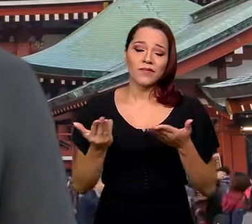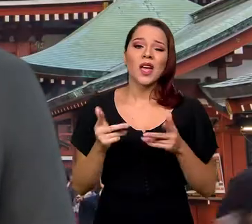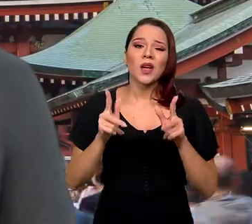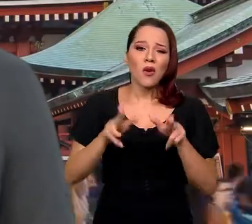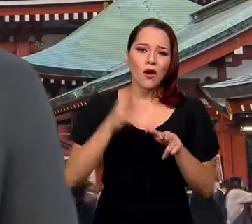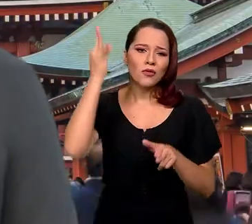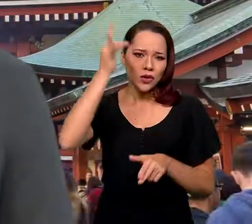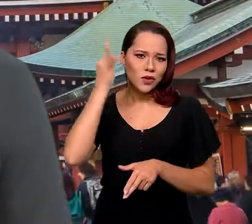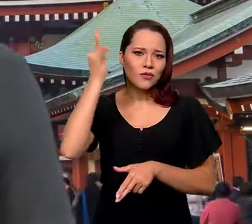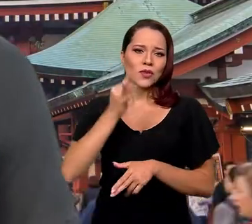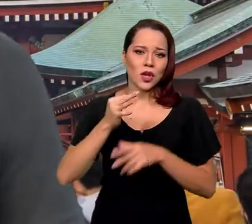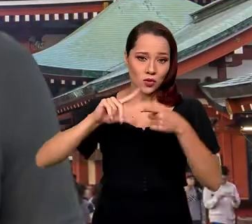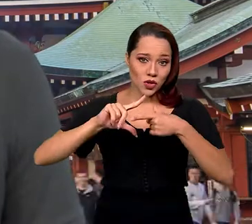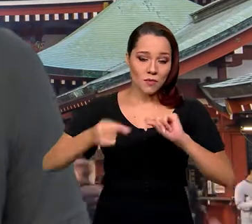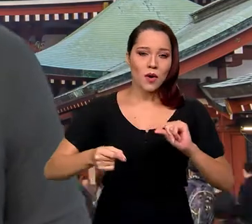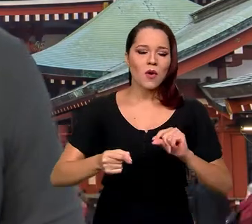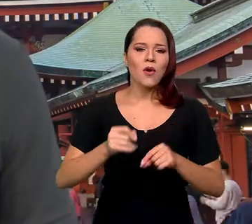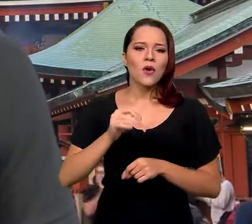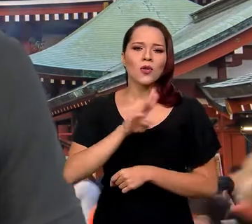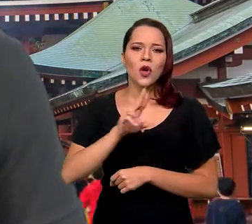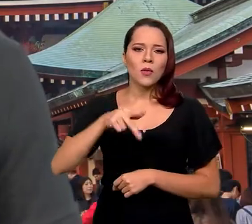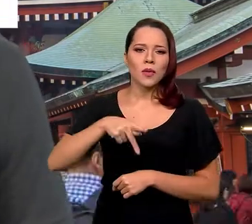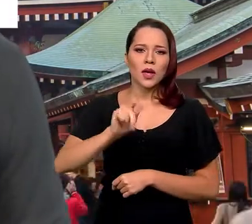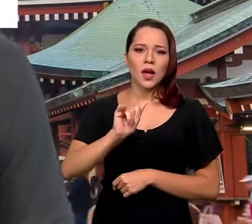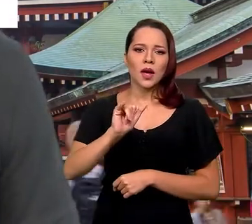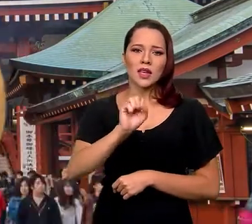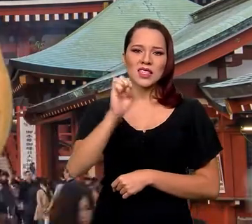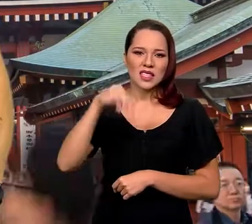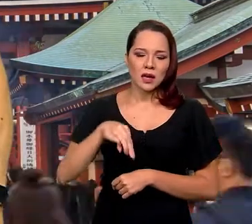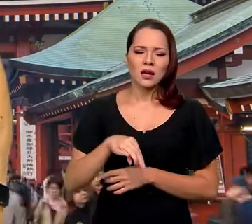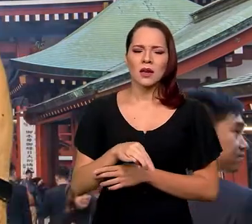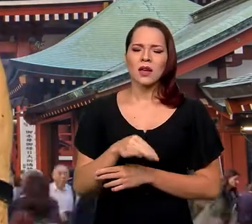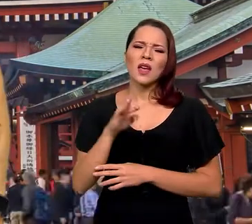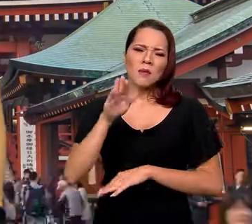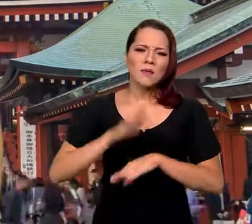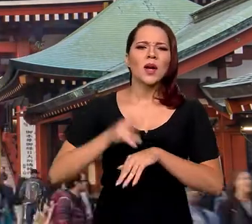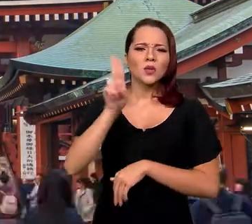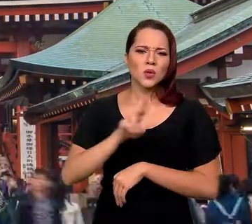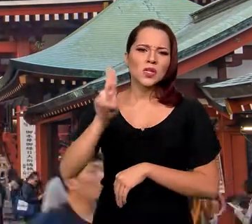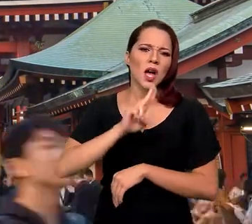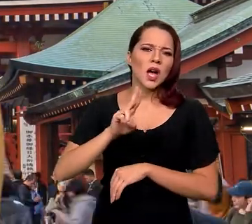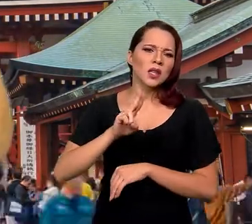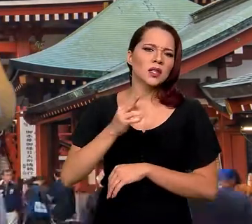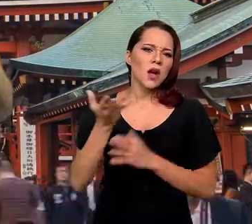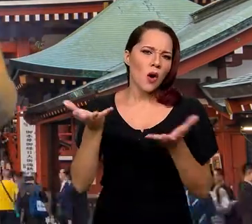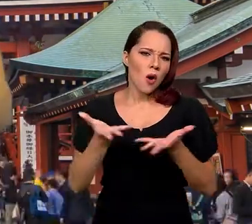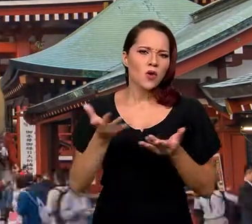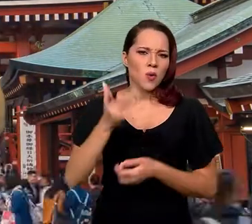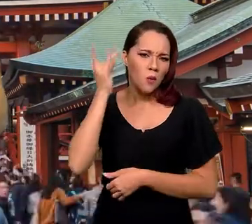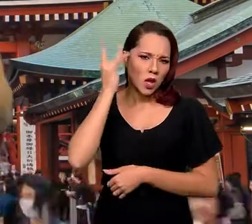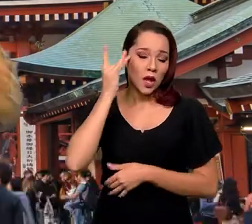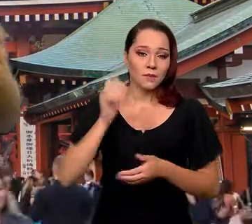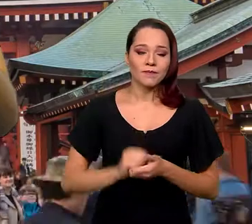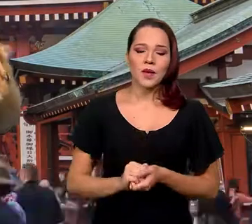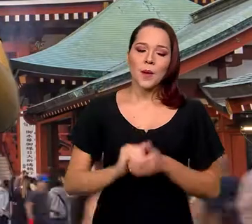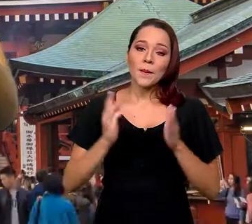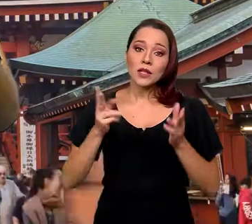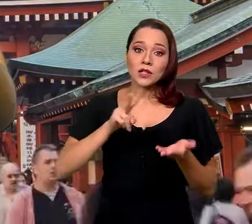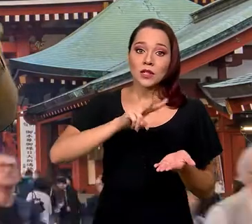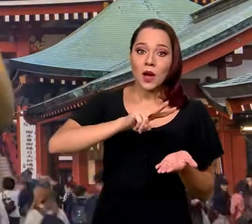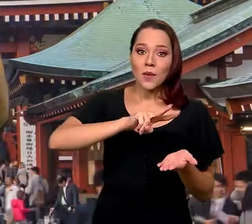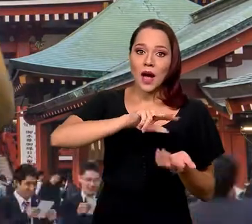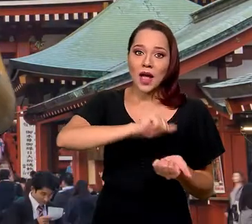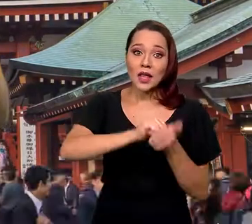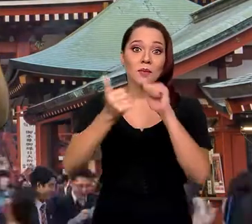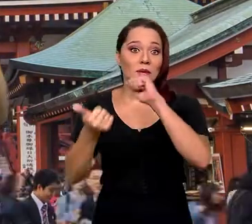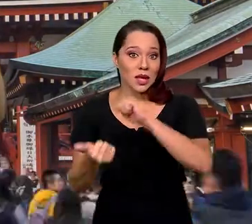E equivale à filosofia japonesa, conhecida como Kaizen. Ela é mais utilizada no mundo corporativo, mas aqui a gente dá